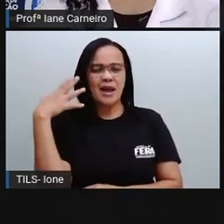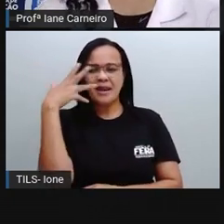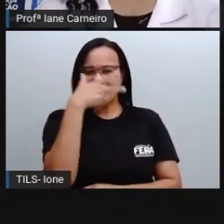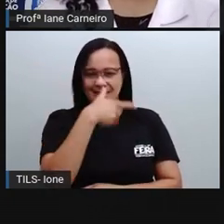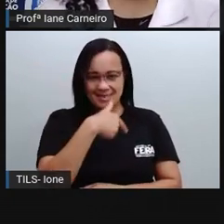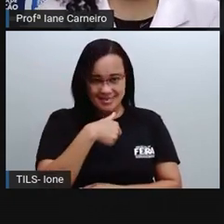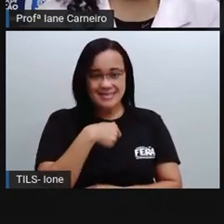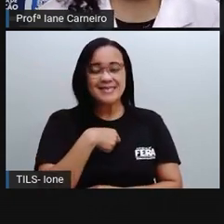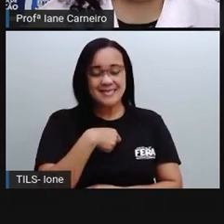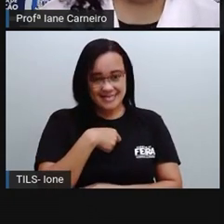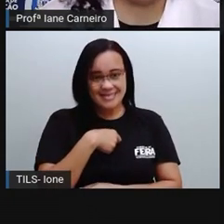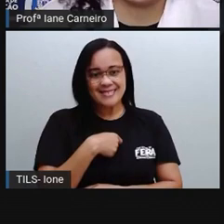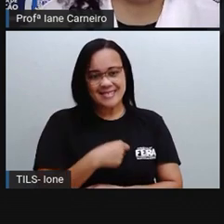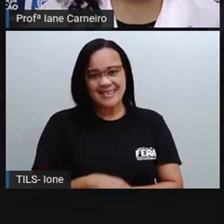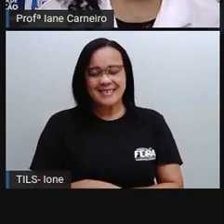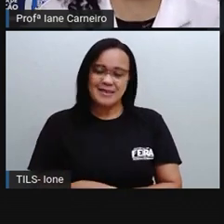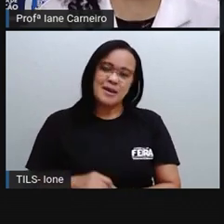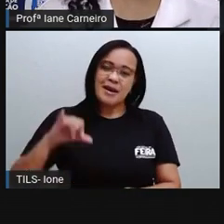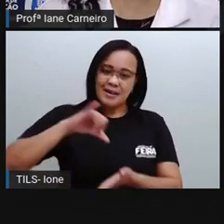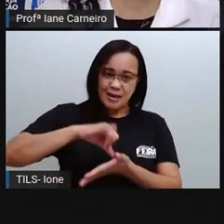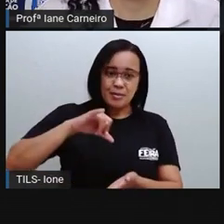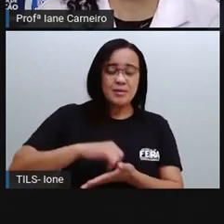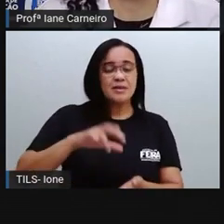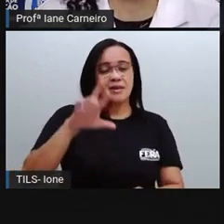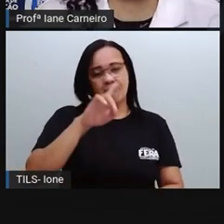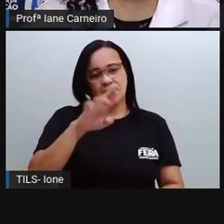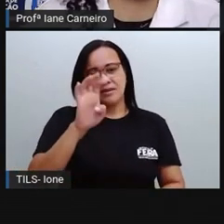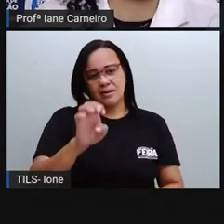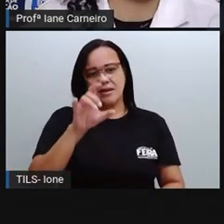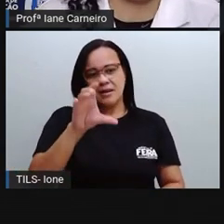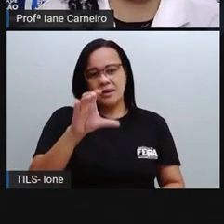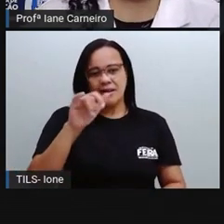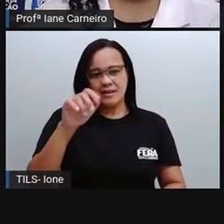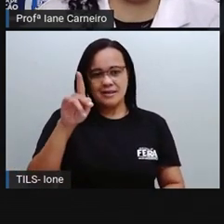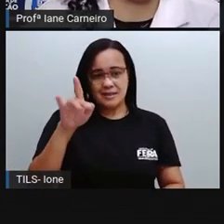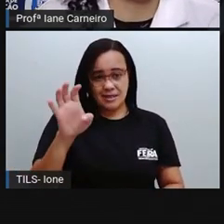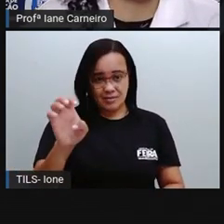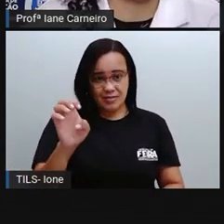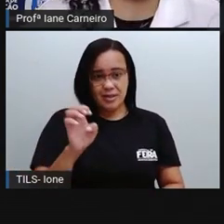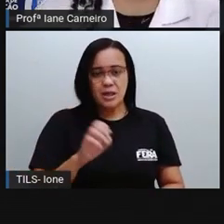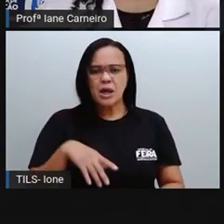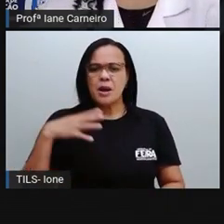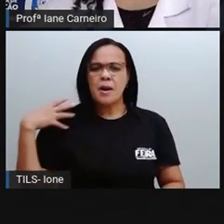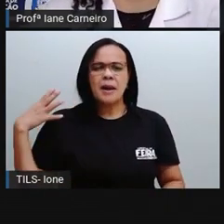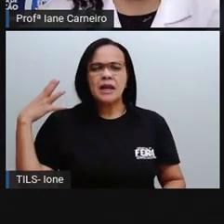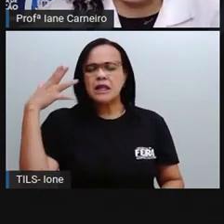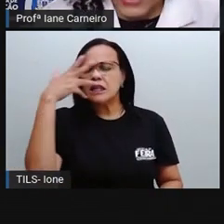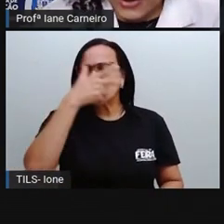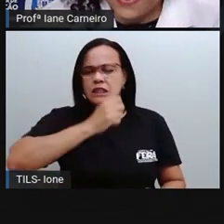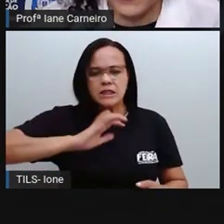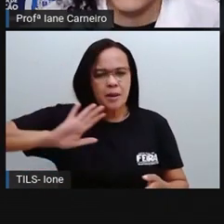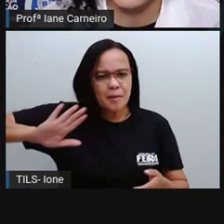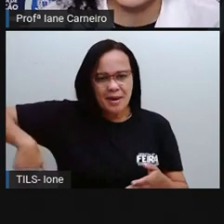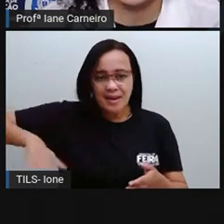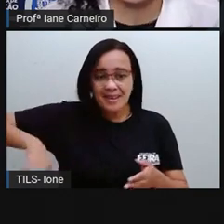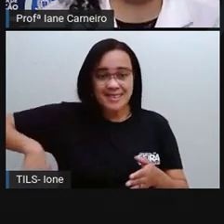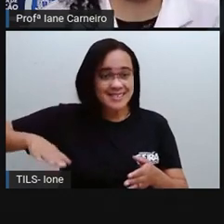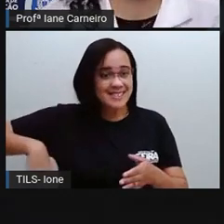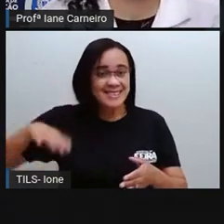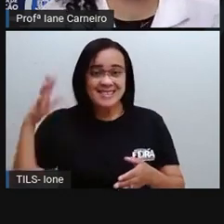A capital é Recife, né? E aqui a praia. Essas praias de Pernambuco são lindas demais.